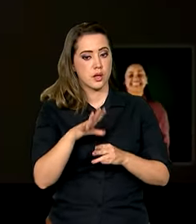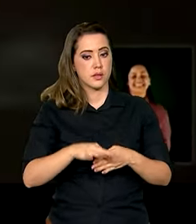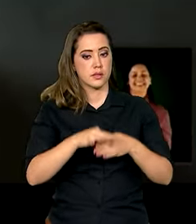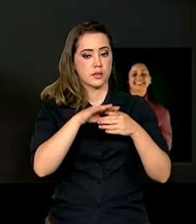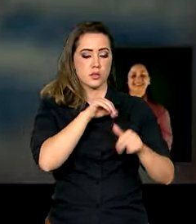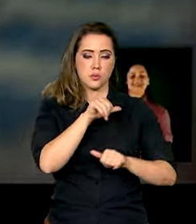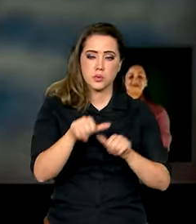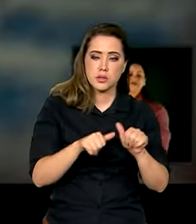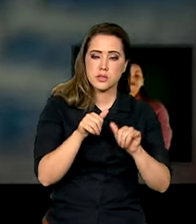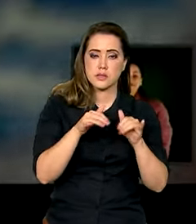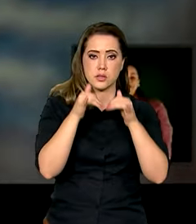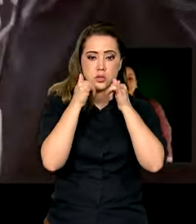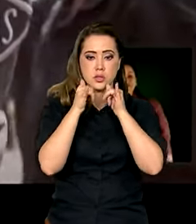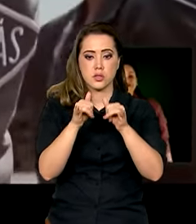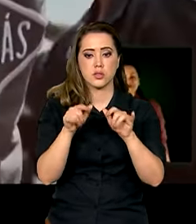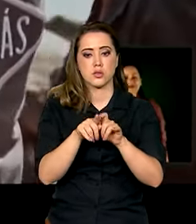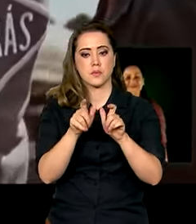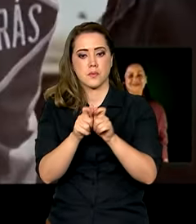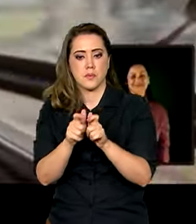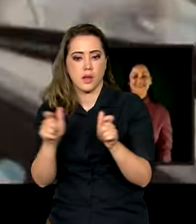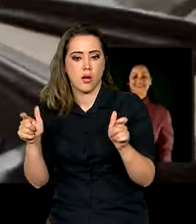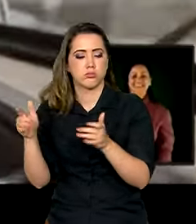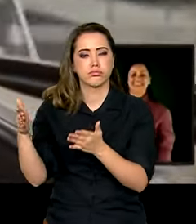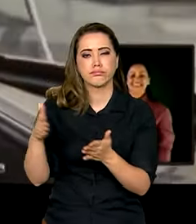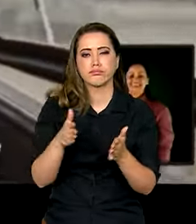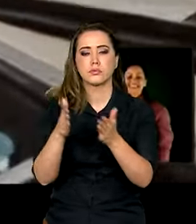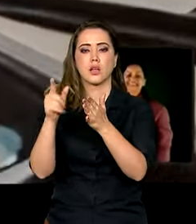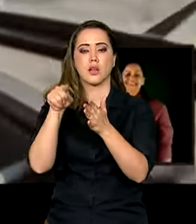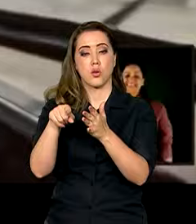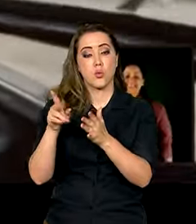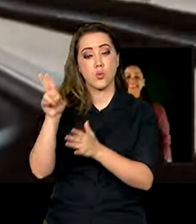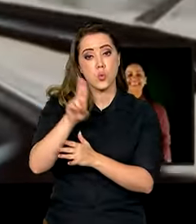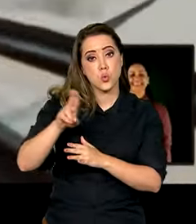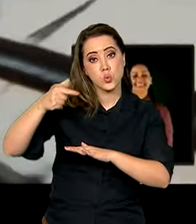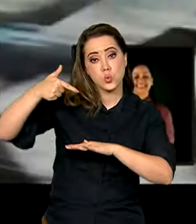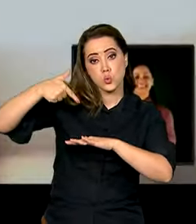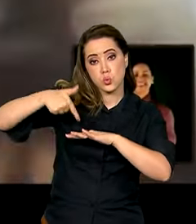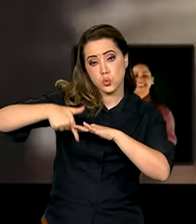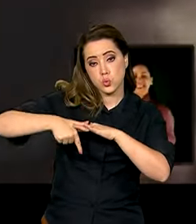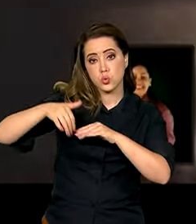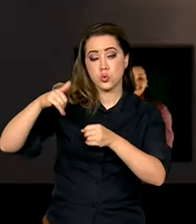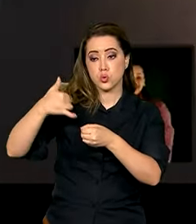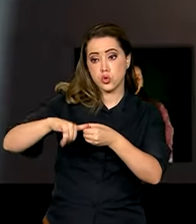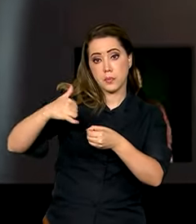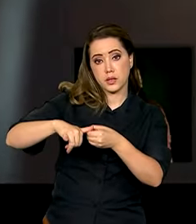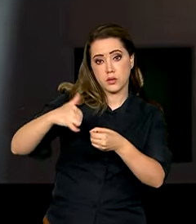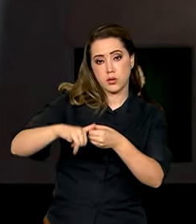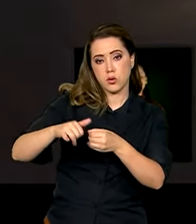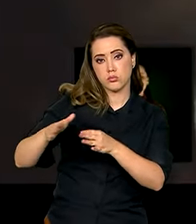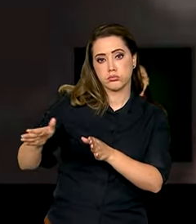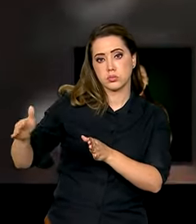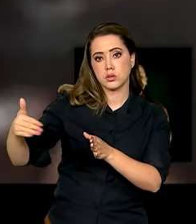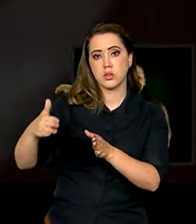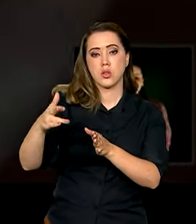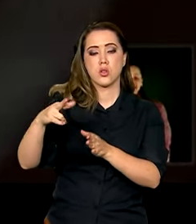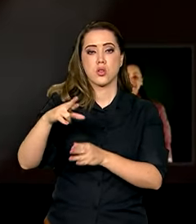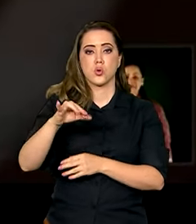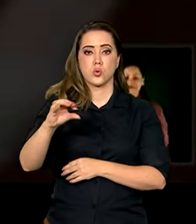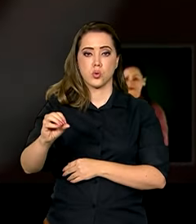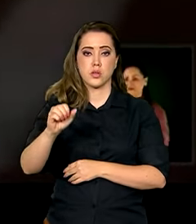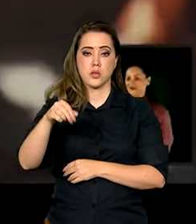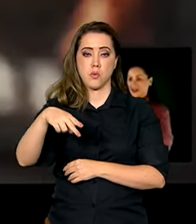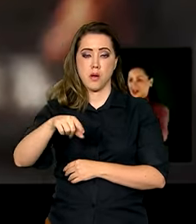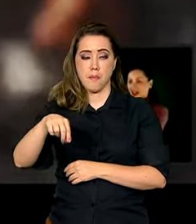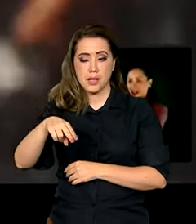transição energética e expandir os horizontes com a exploração de petróleo na margem equatorial do Rio Amazonas.